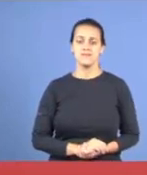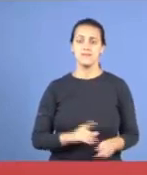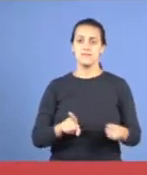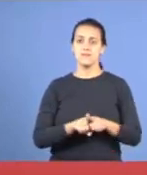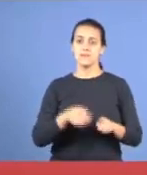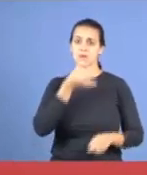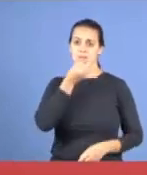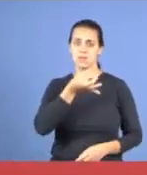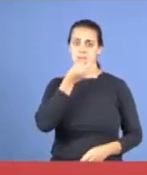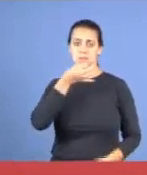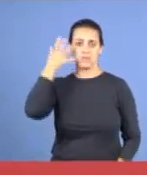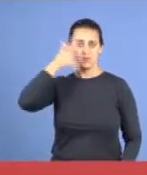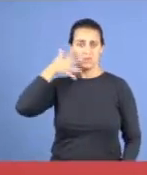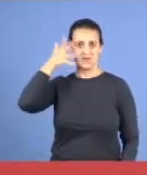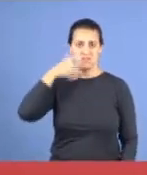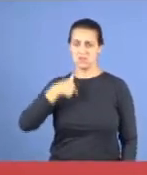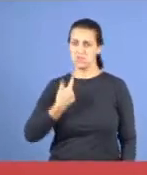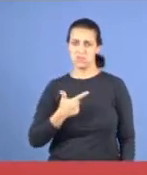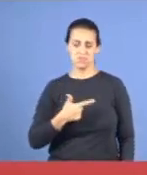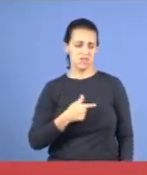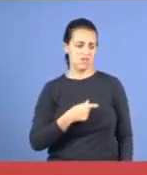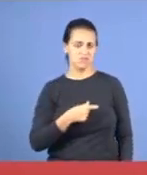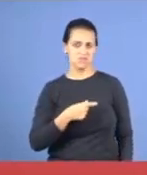eu não tenho, você tem Gilson,